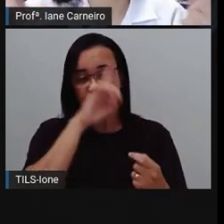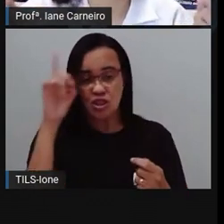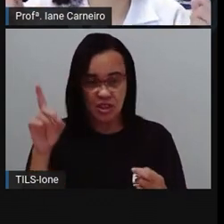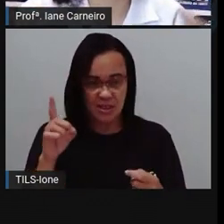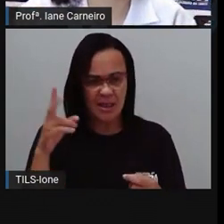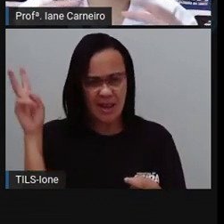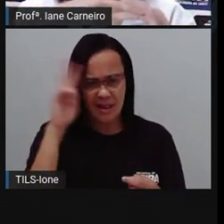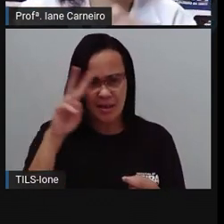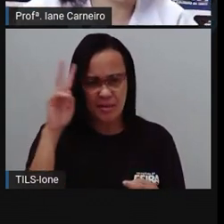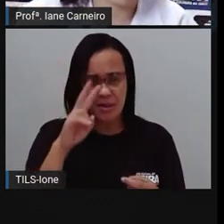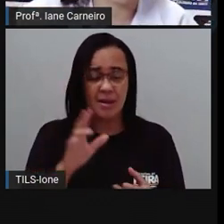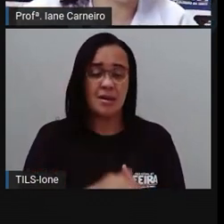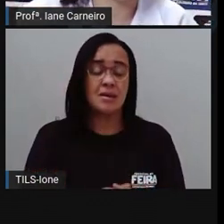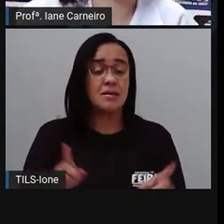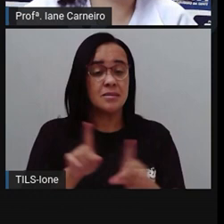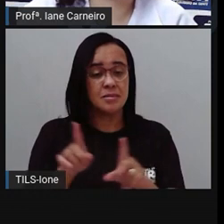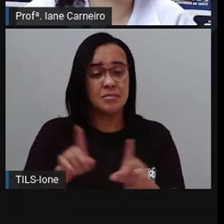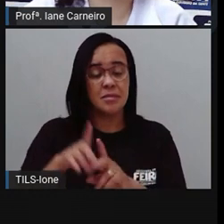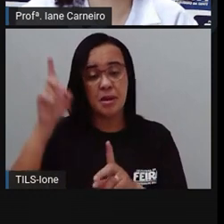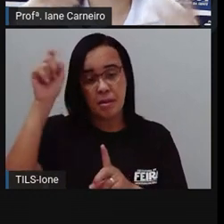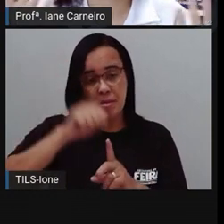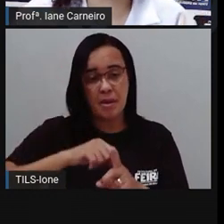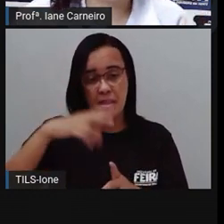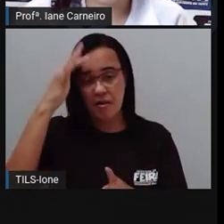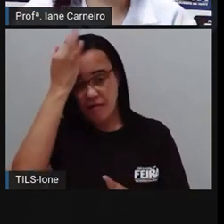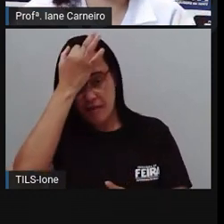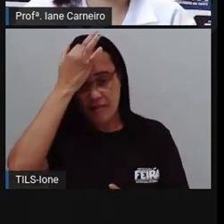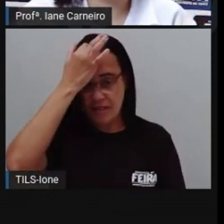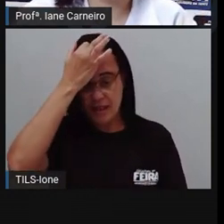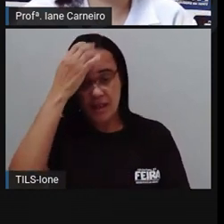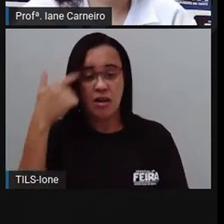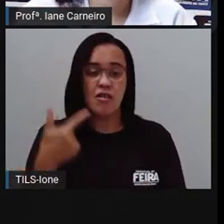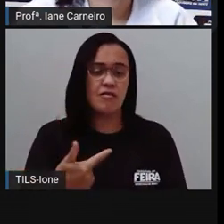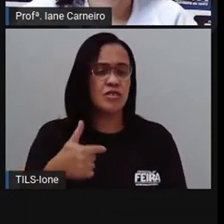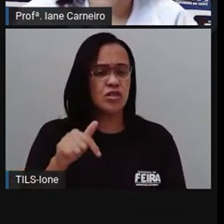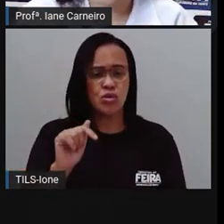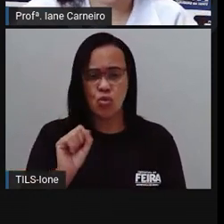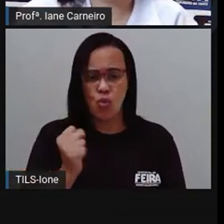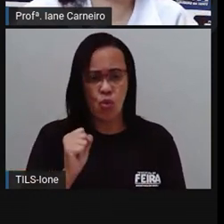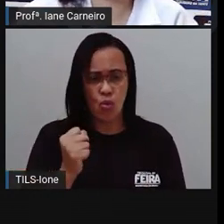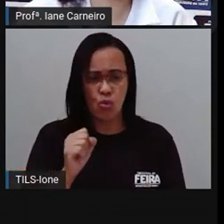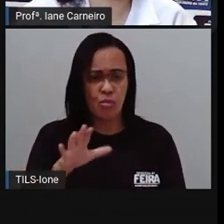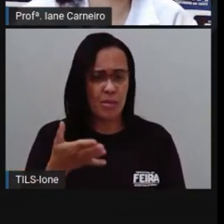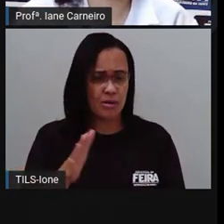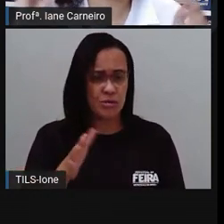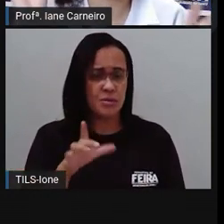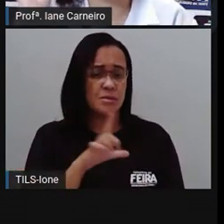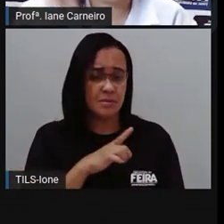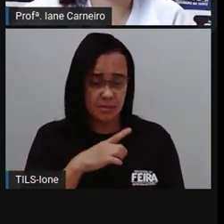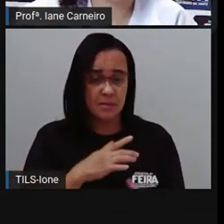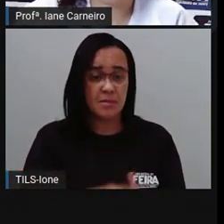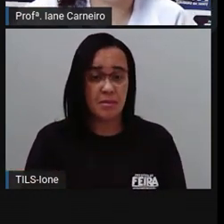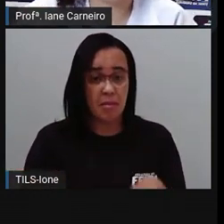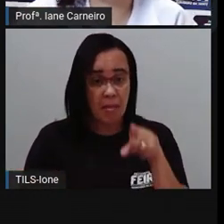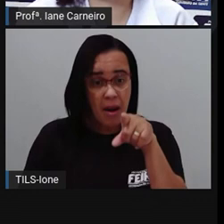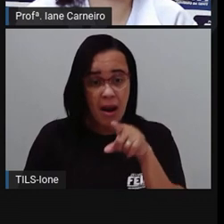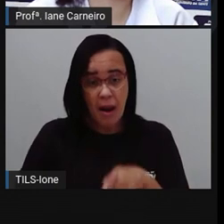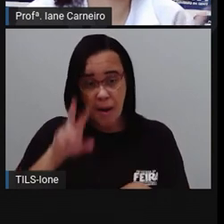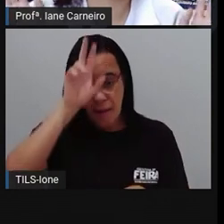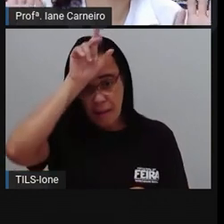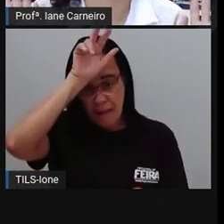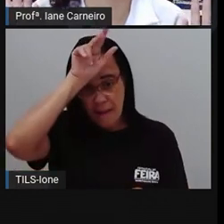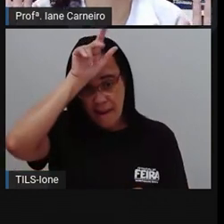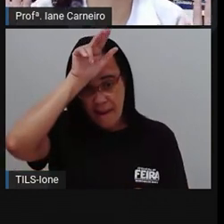dias, que é o mês de fevereiro, tá certo? Então, essa é a curiosidade da barata, certo? E às vezes a gente acha que matou a